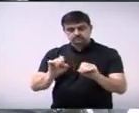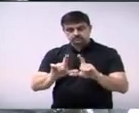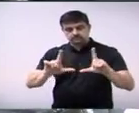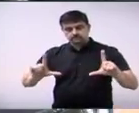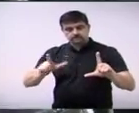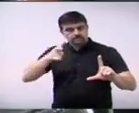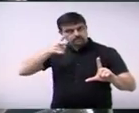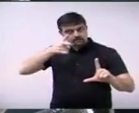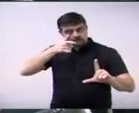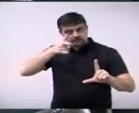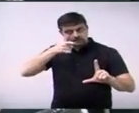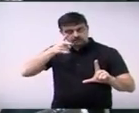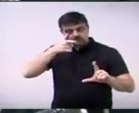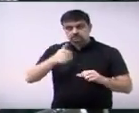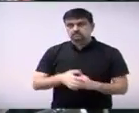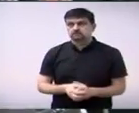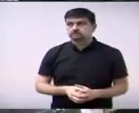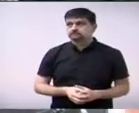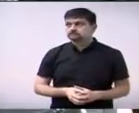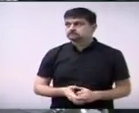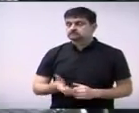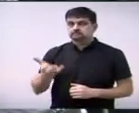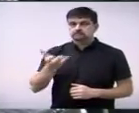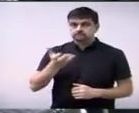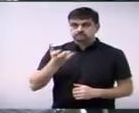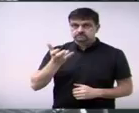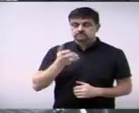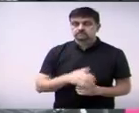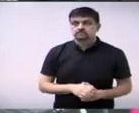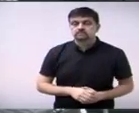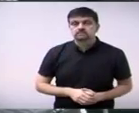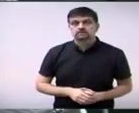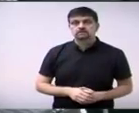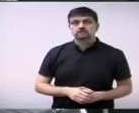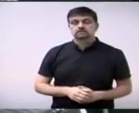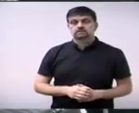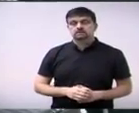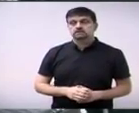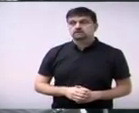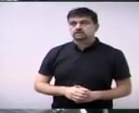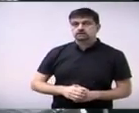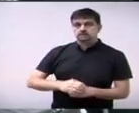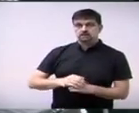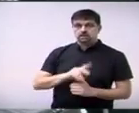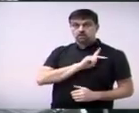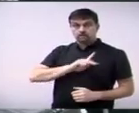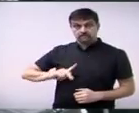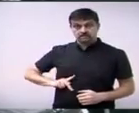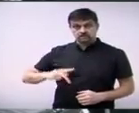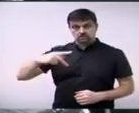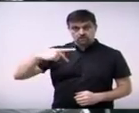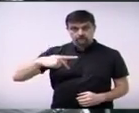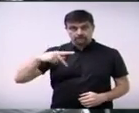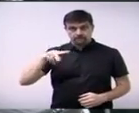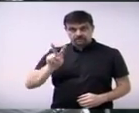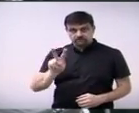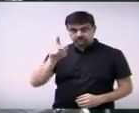internet. Gostaria, em nome do presidente do Partido Verde, a qual faço parte,